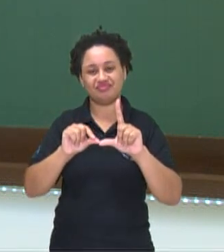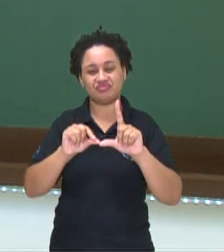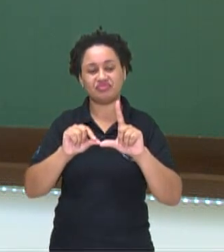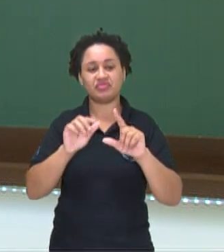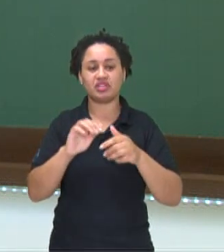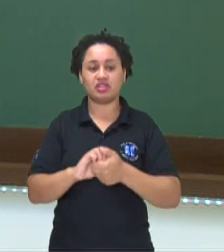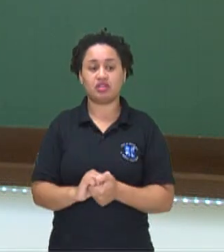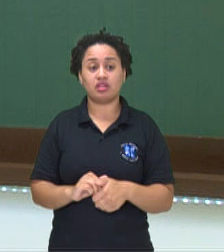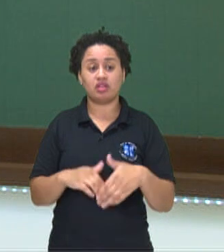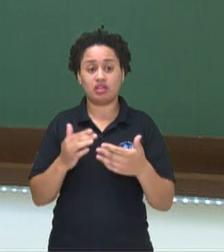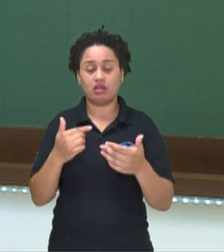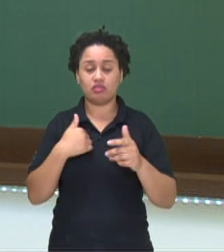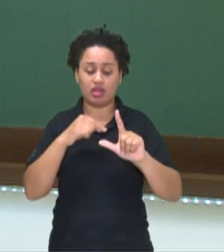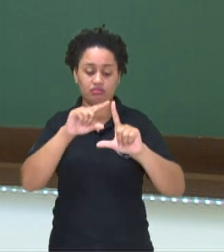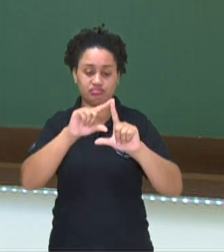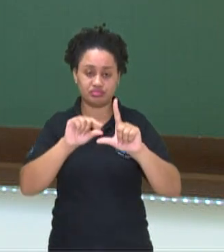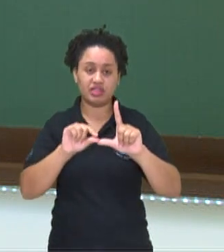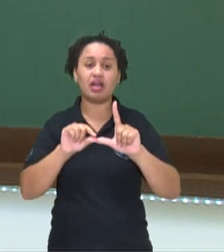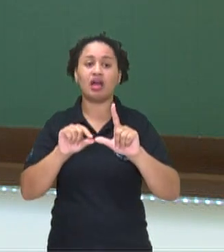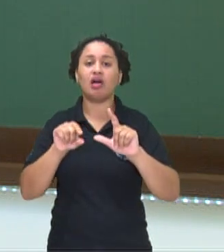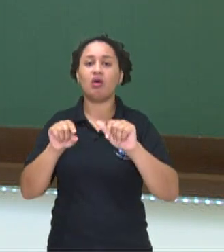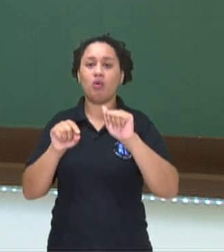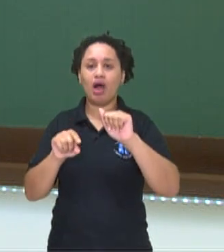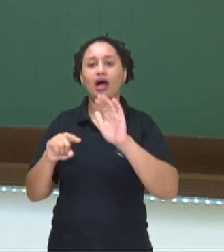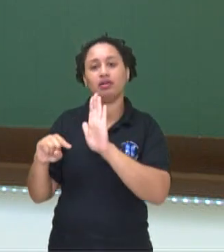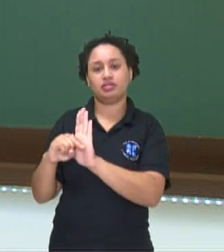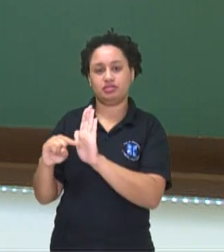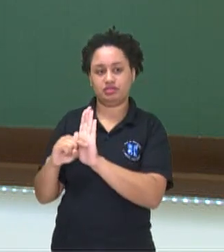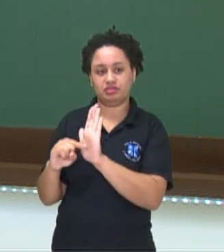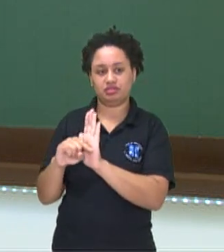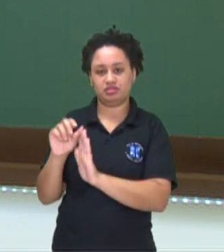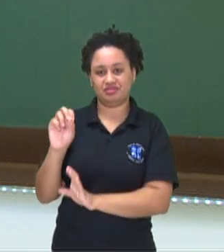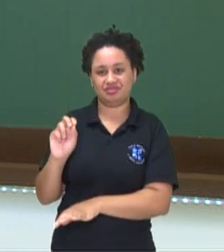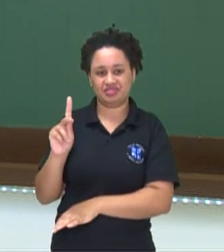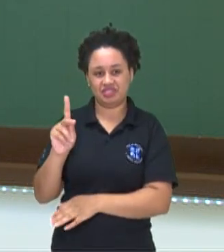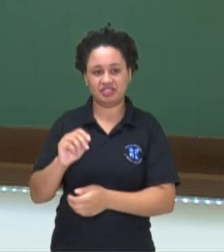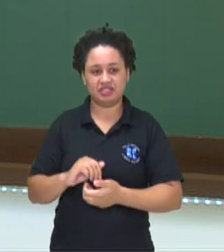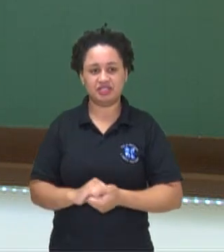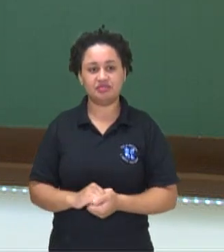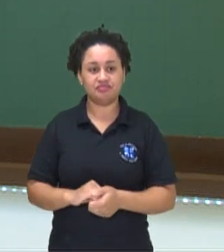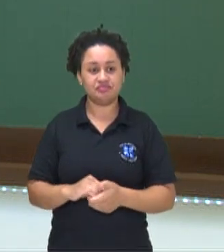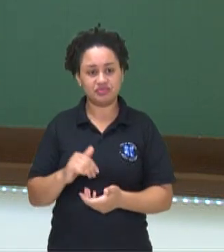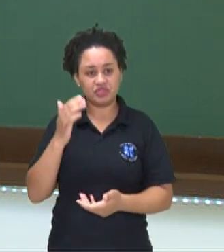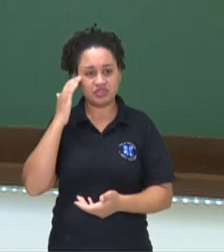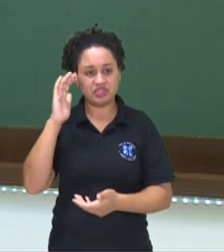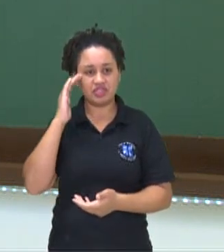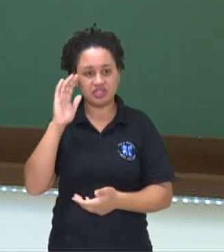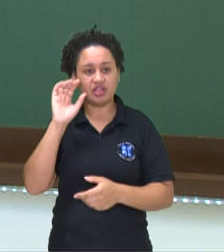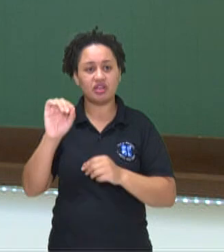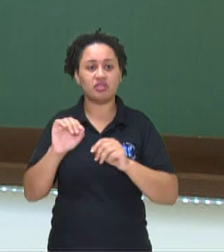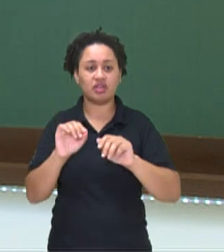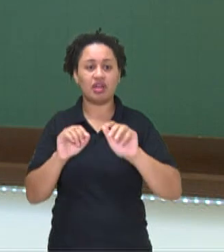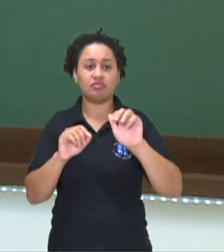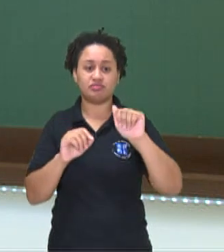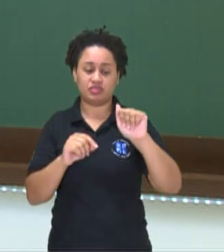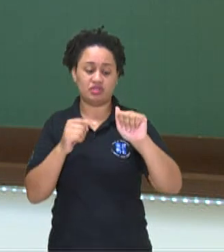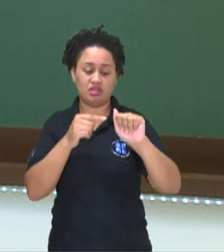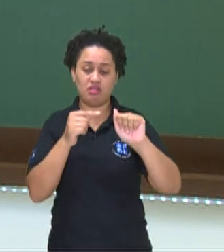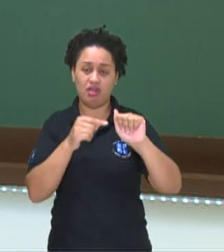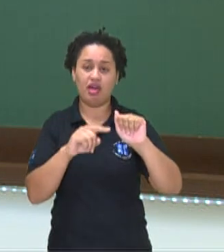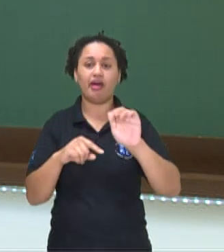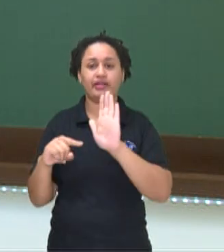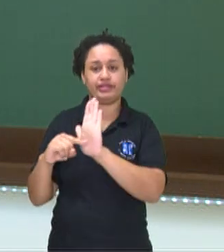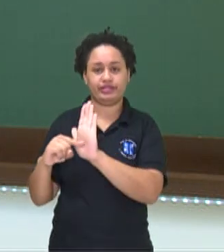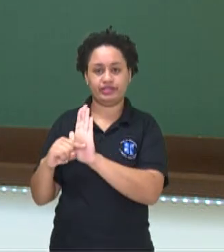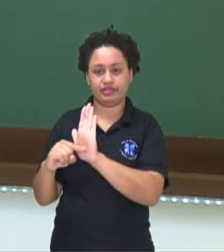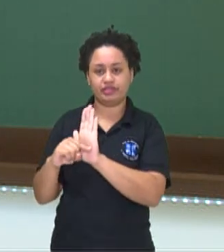angular dela é negativo, tá bom? Belezinha? Belezinha, pessoal? Dando para entender aqui que nós temos o coeficiente angular, ele é